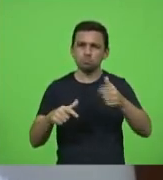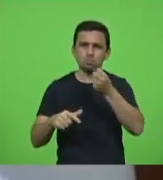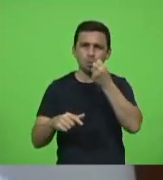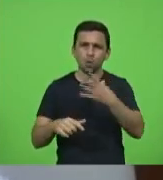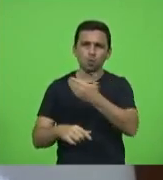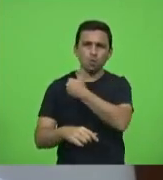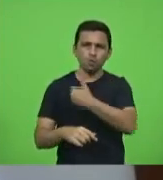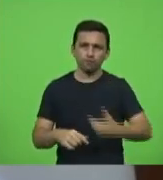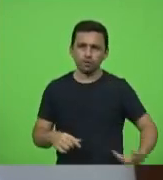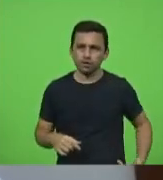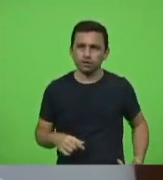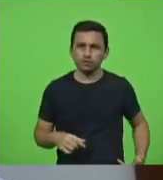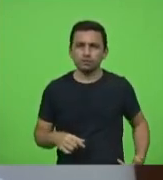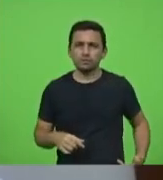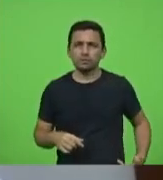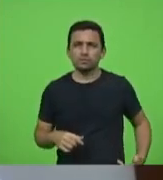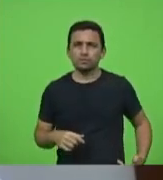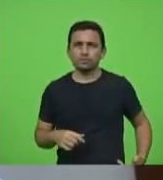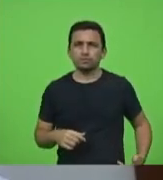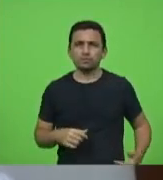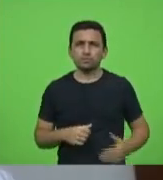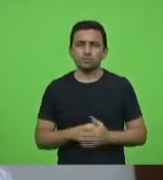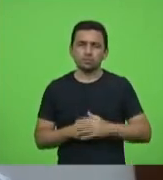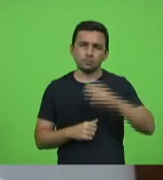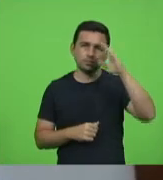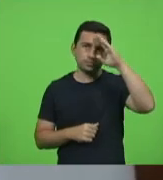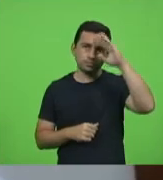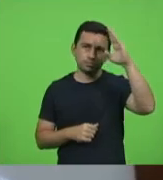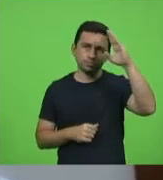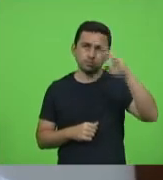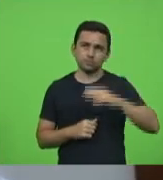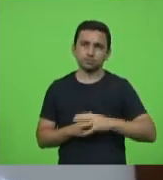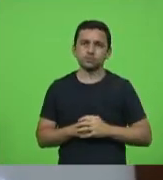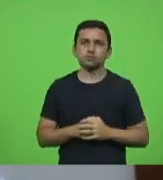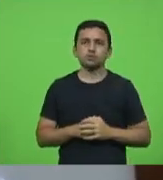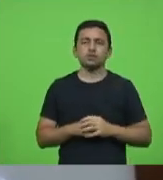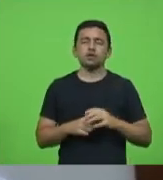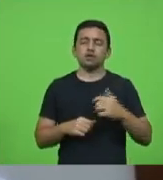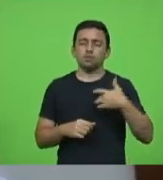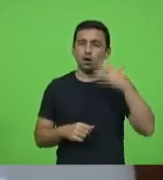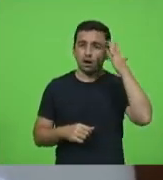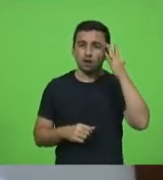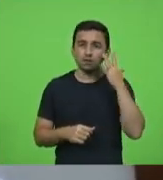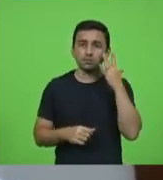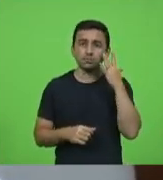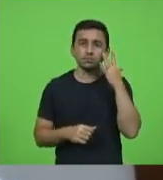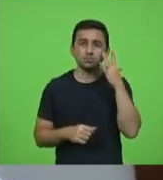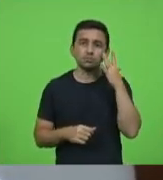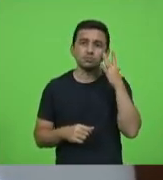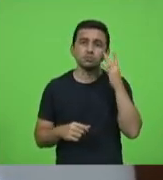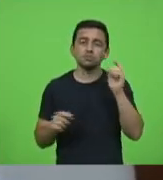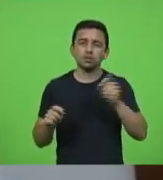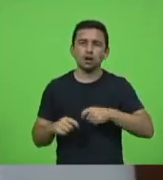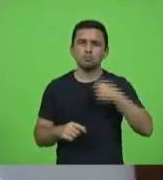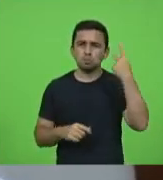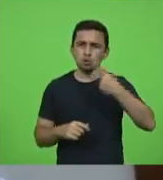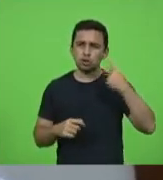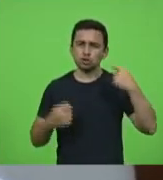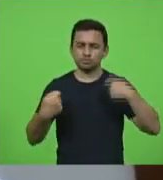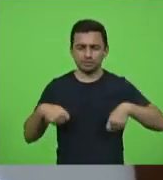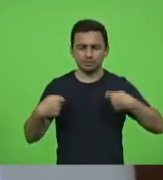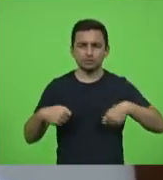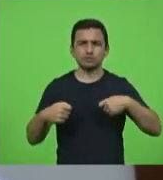atual governo governador Moisés e eu acho que é isso que a política tem que fazer